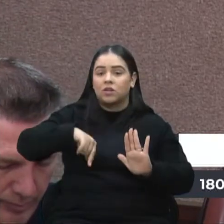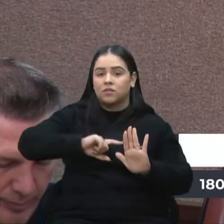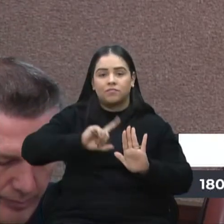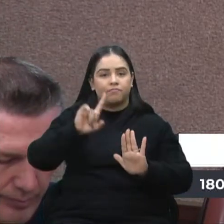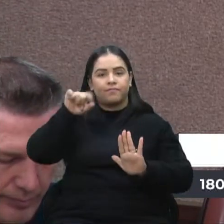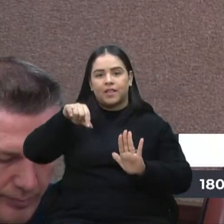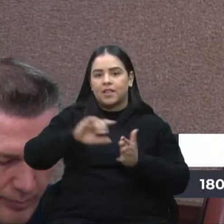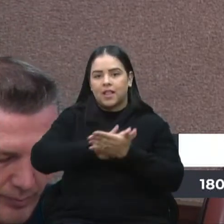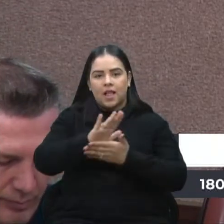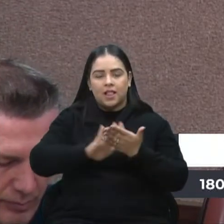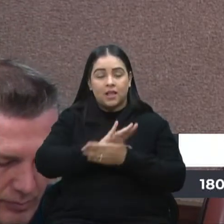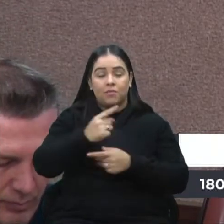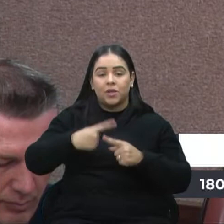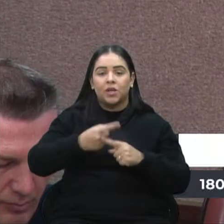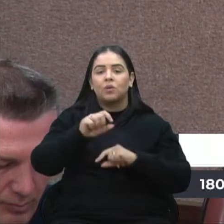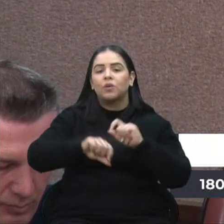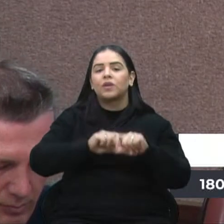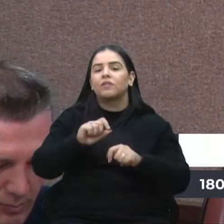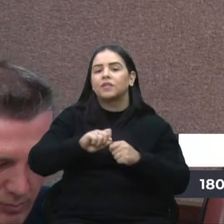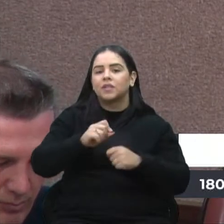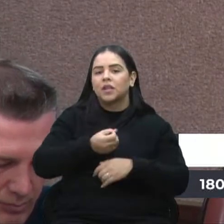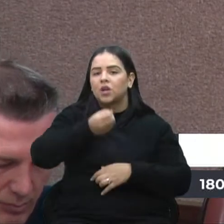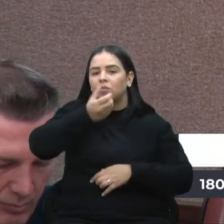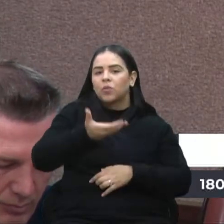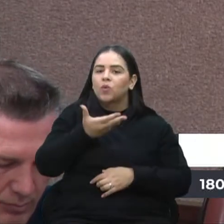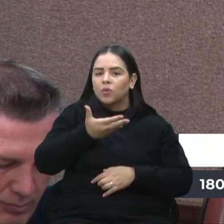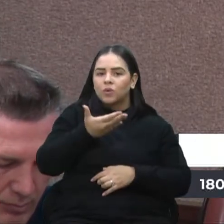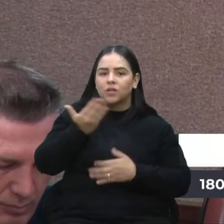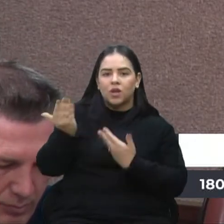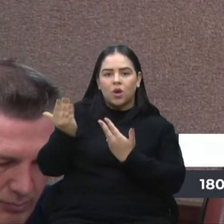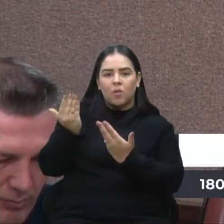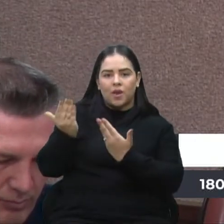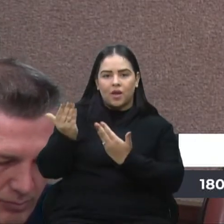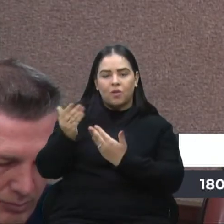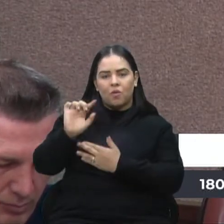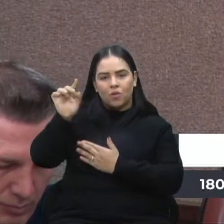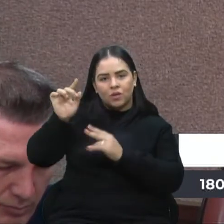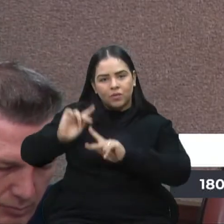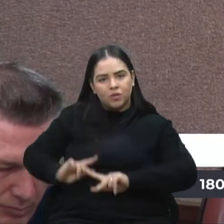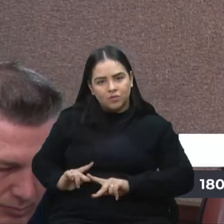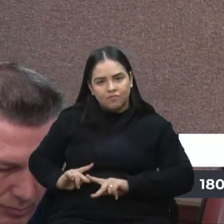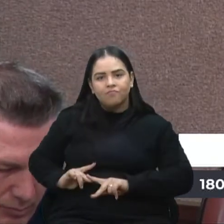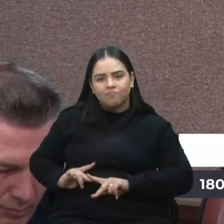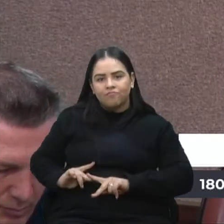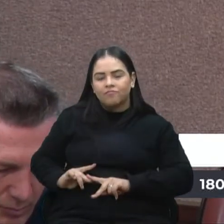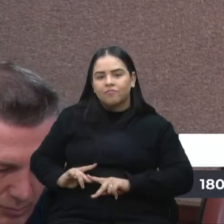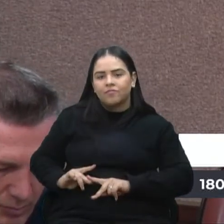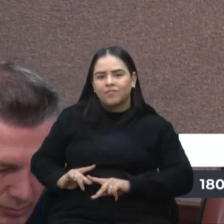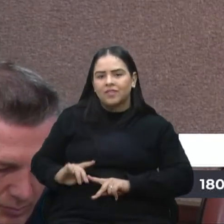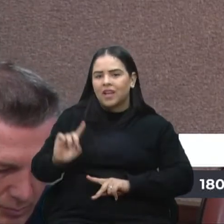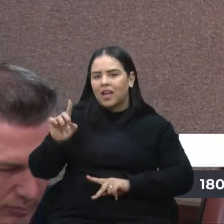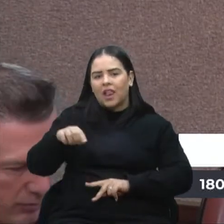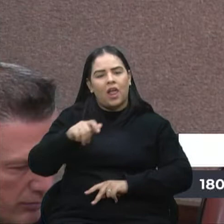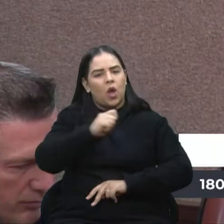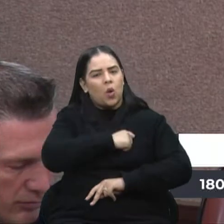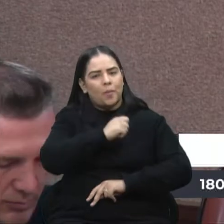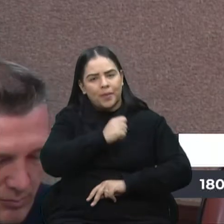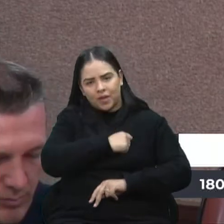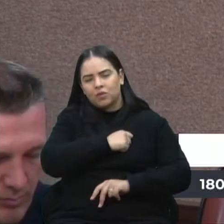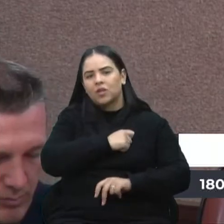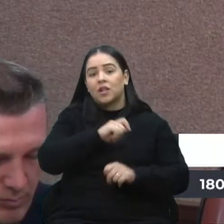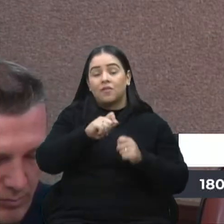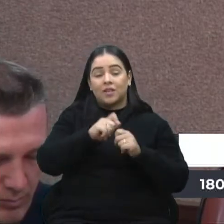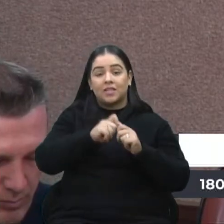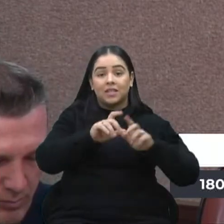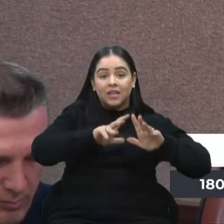que o que nós fazemos de bom, comparado com outras pessoas, realmente é um pinguinho. Ela é uma pessoa muito humilde, faz faxina para doar o que